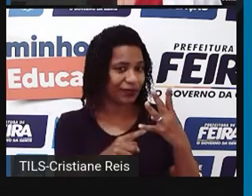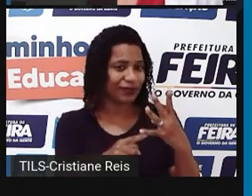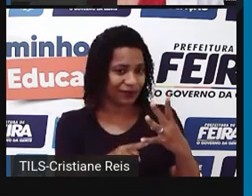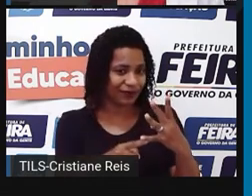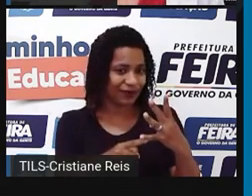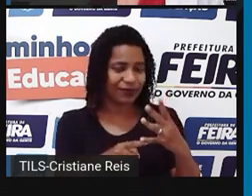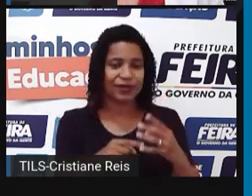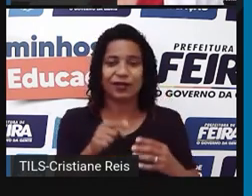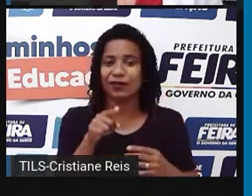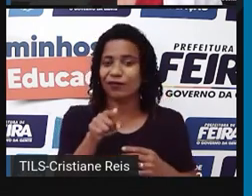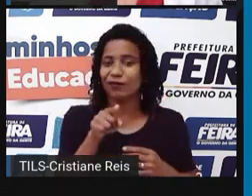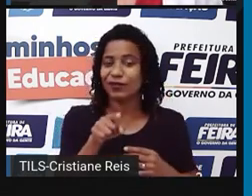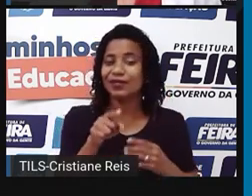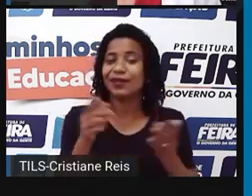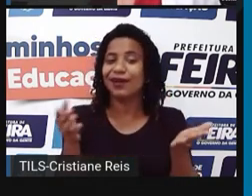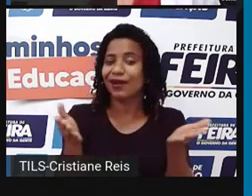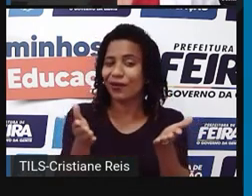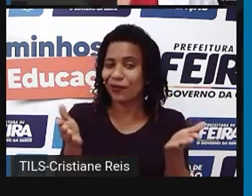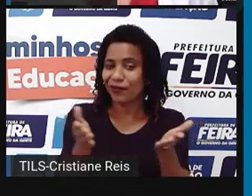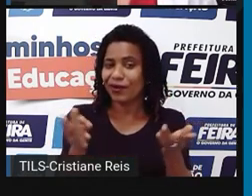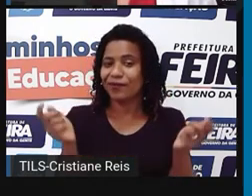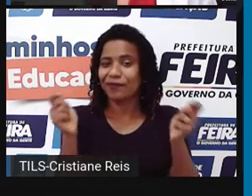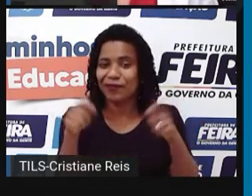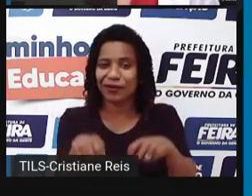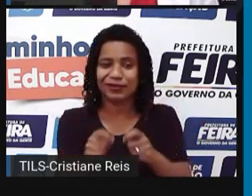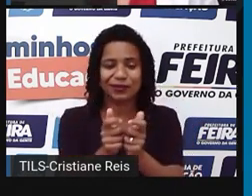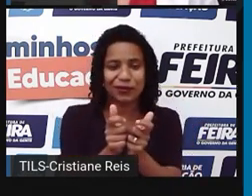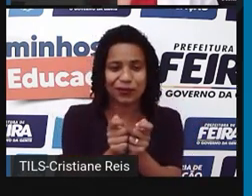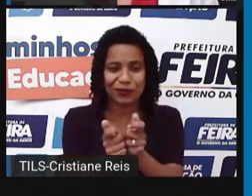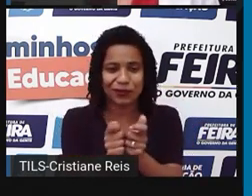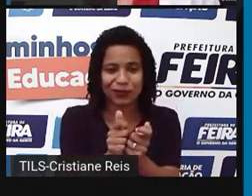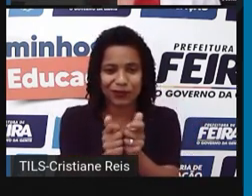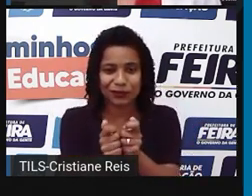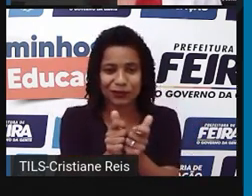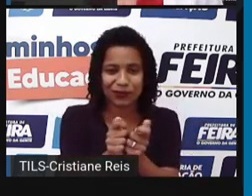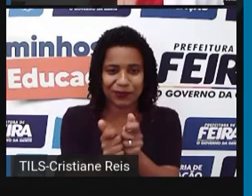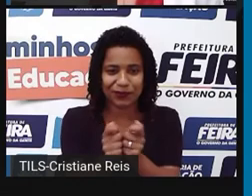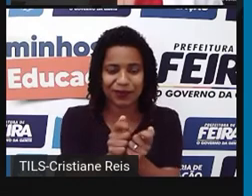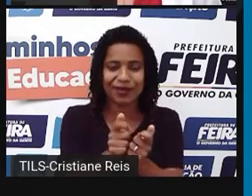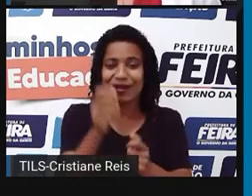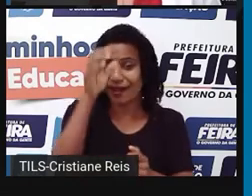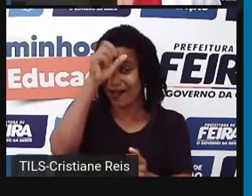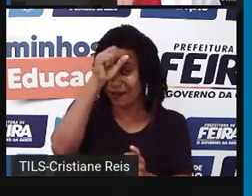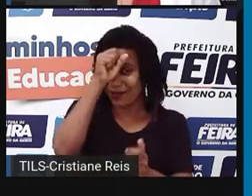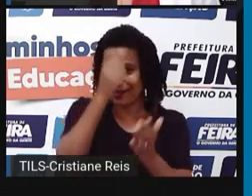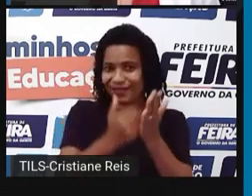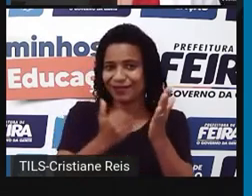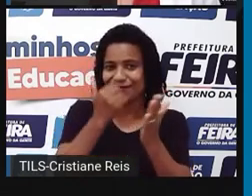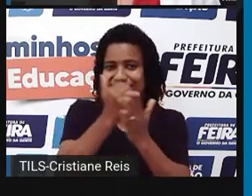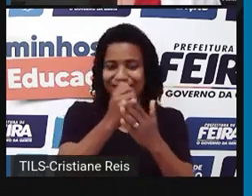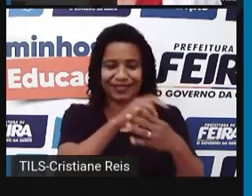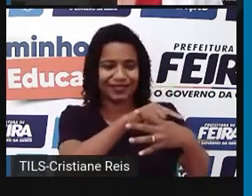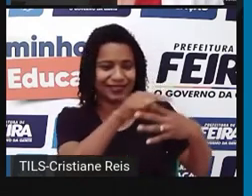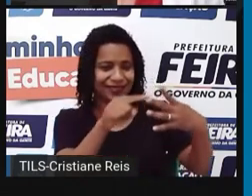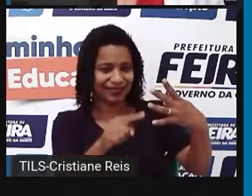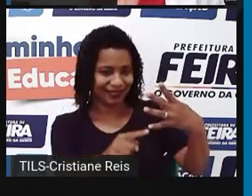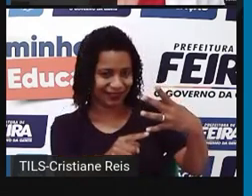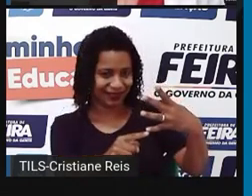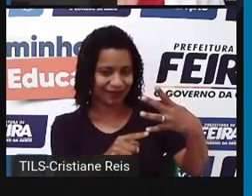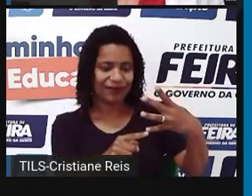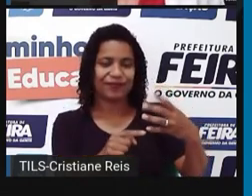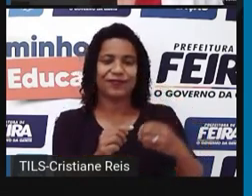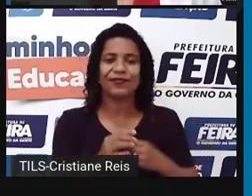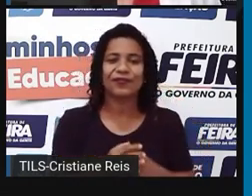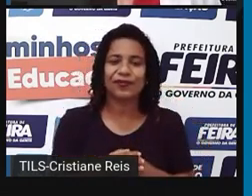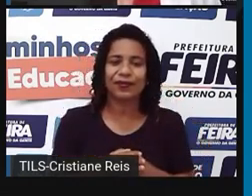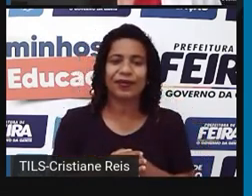deixo como desafio que vocês possam explorar estes reinos. Em relação ao jogo da realidade e estes outros